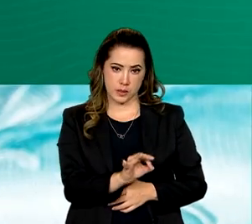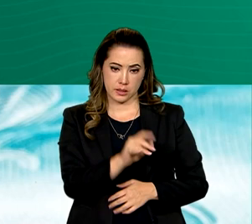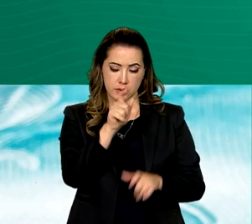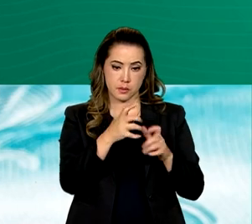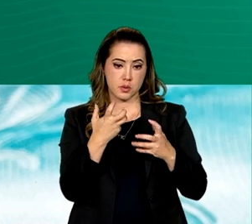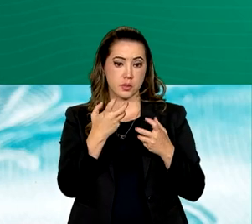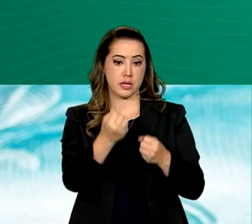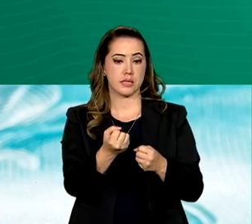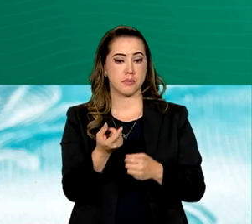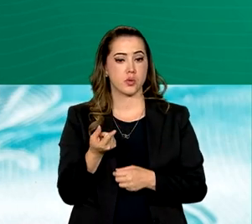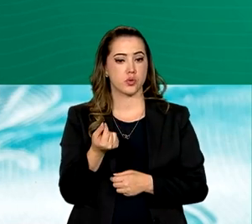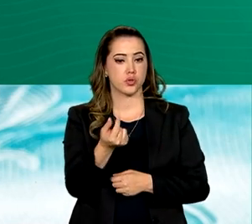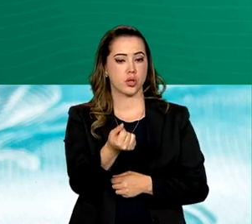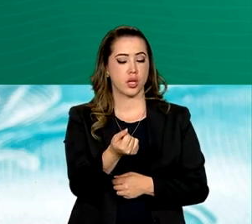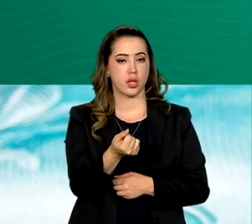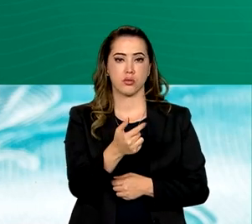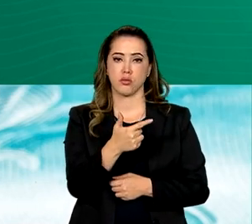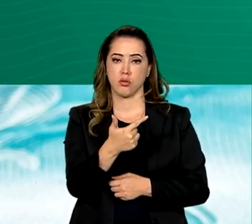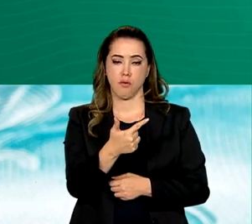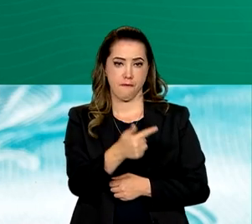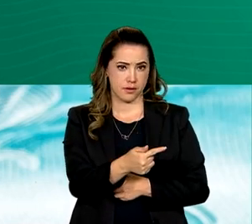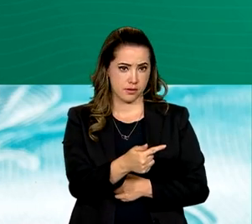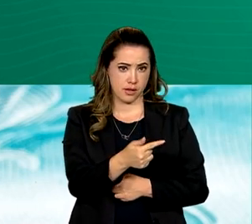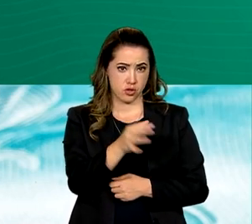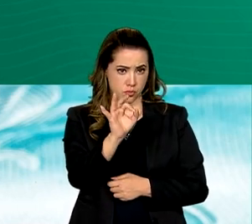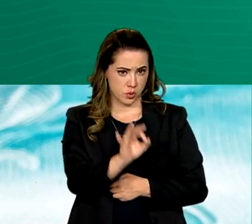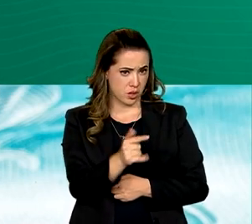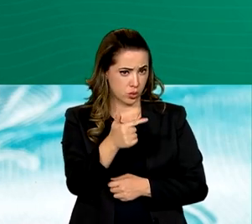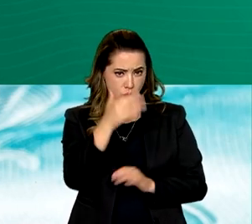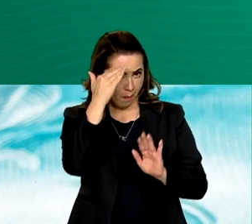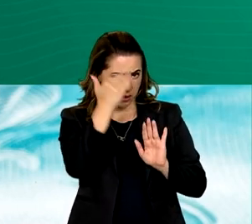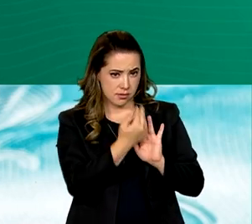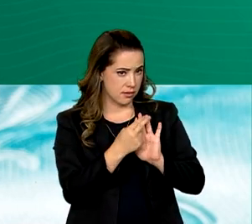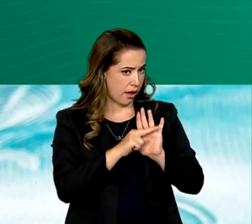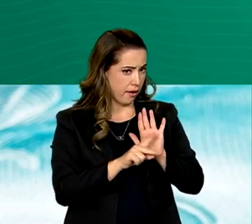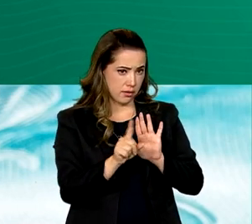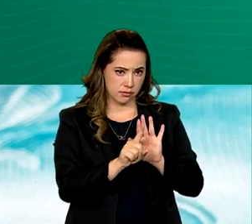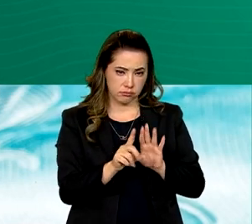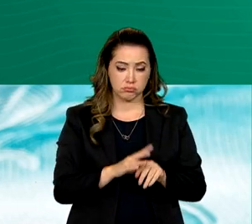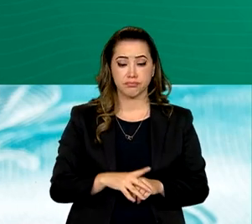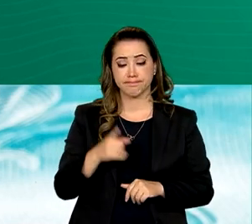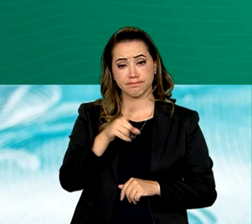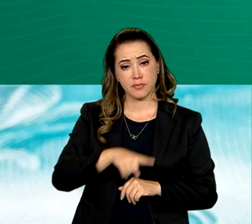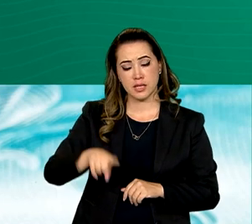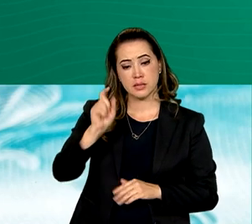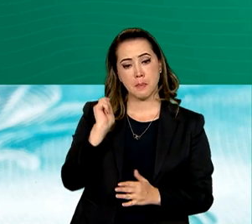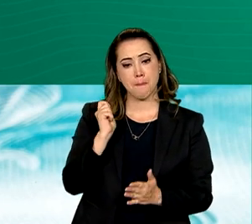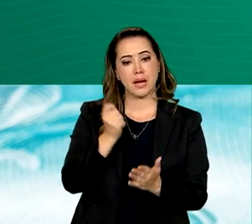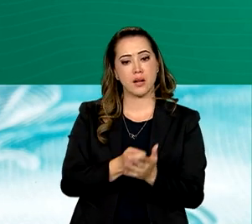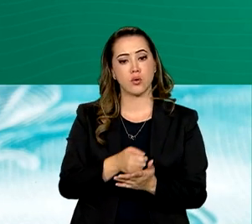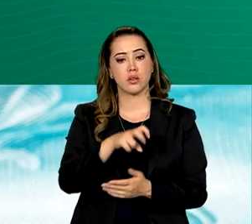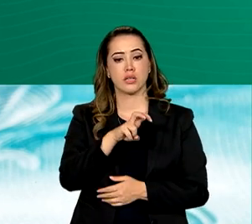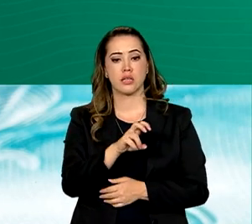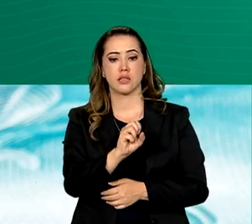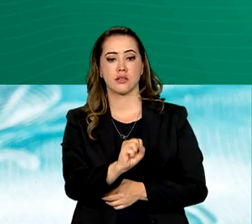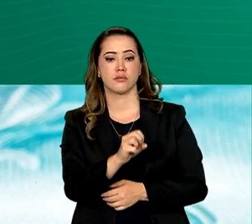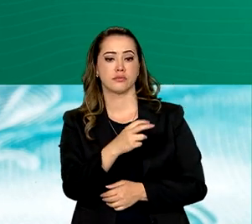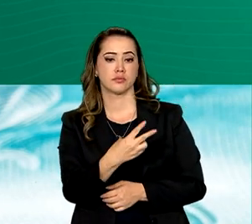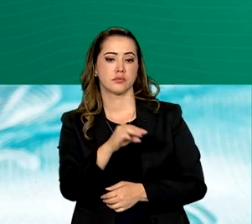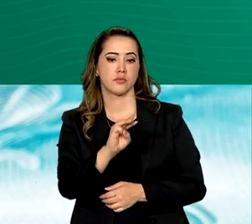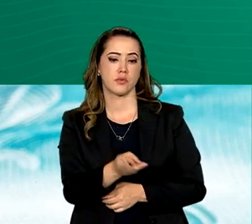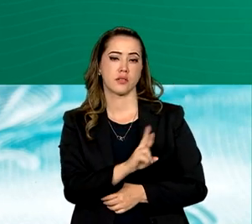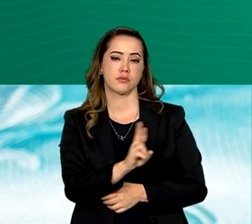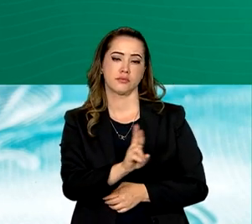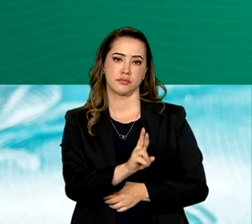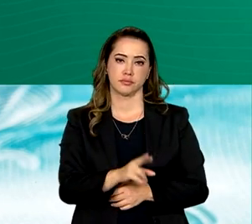receberam o auxílio não se enquadravam no perfil para o programa. Para eles, foram pagos 582